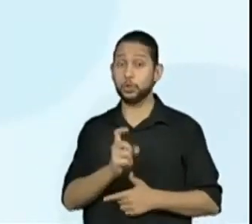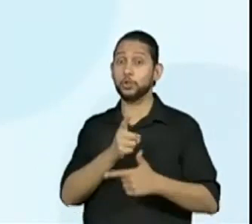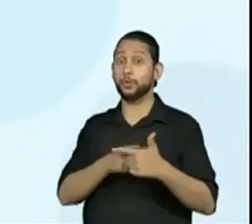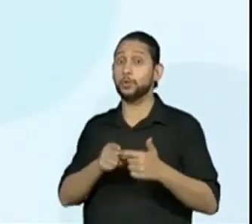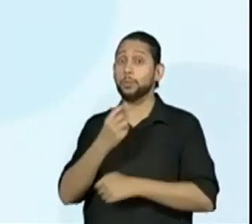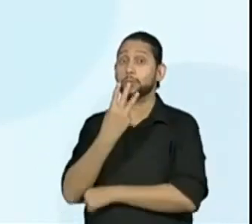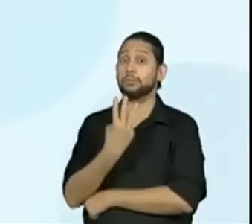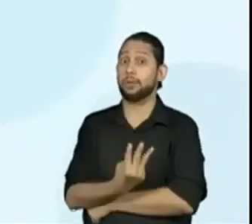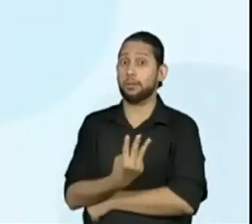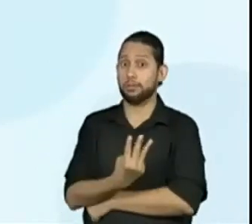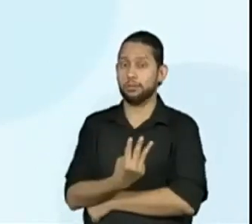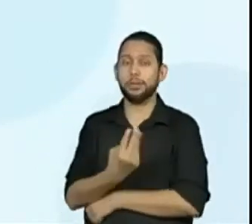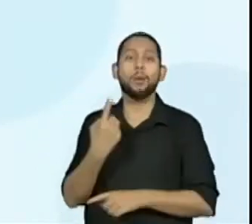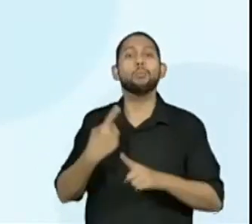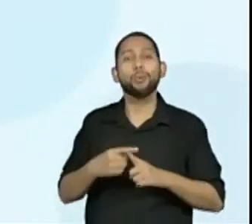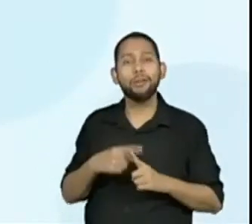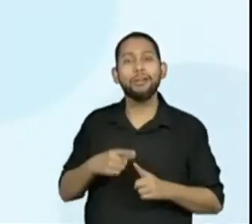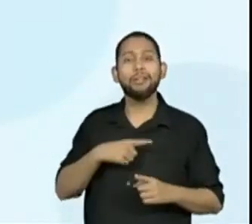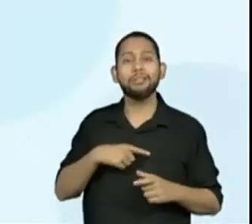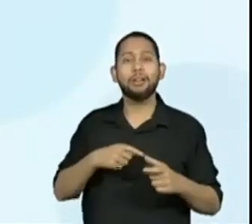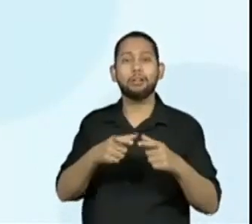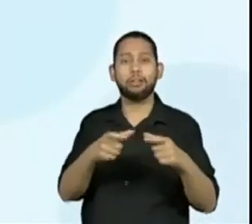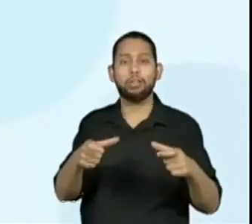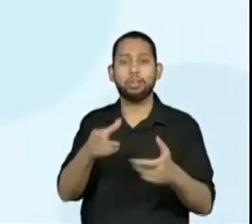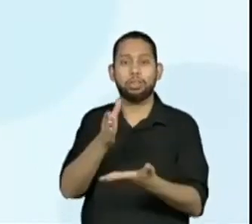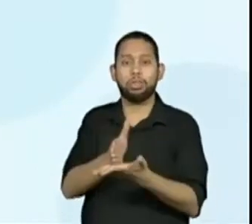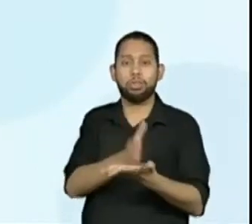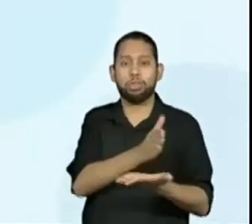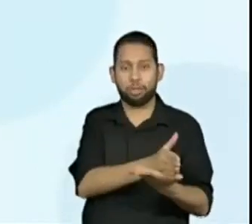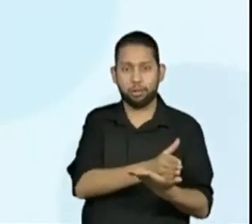obtivemos 3 partes de 35.